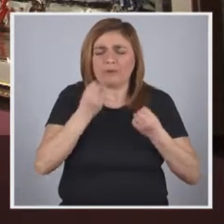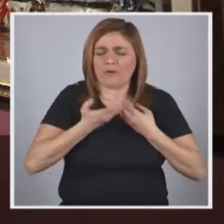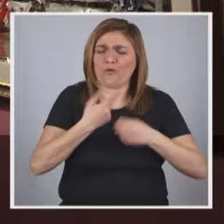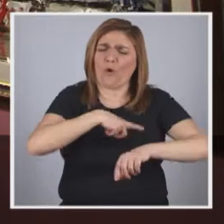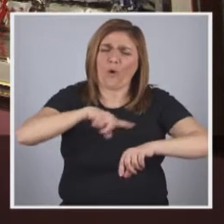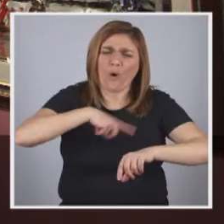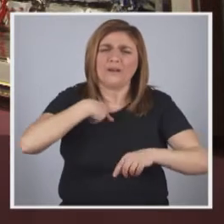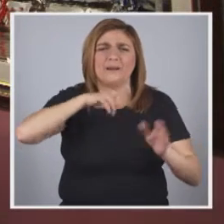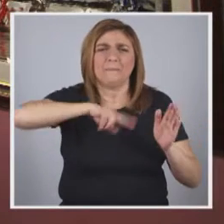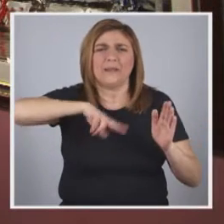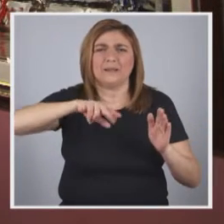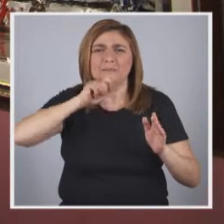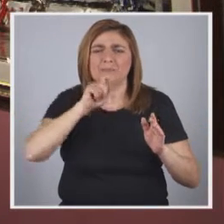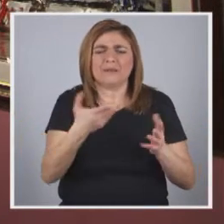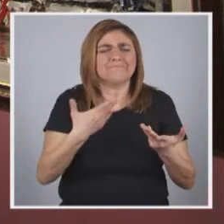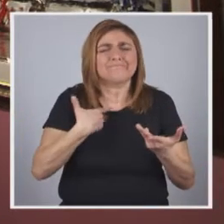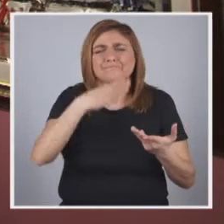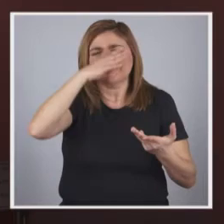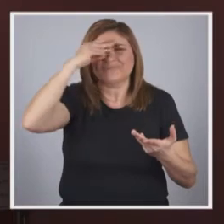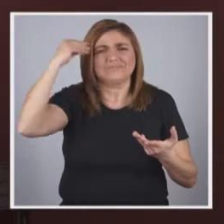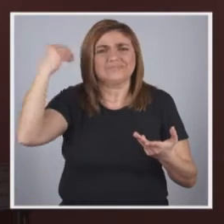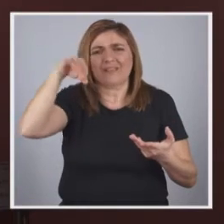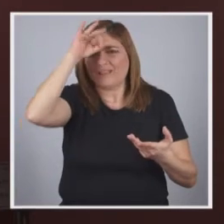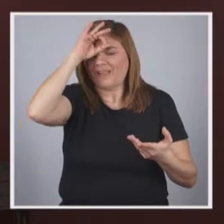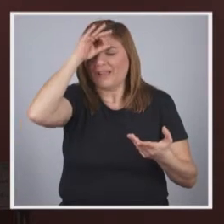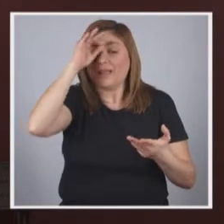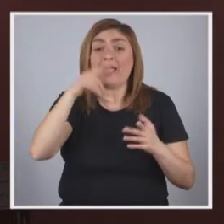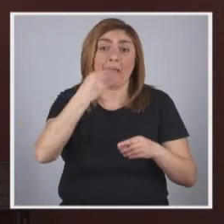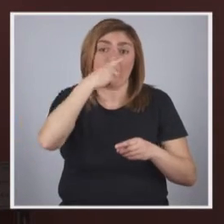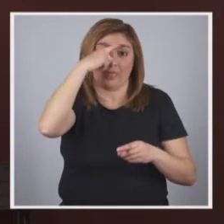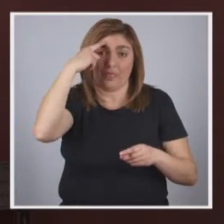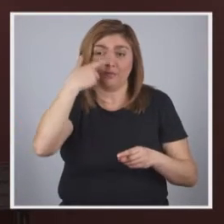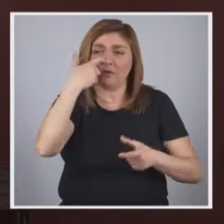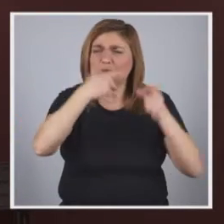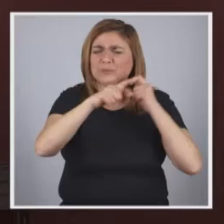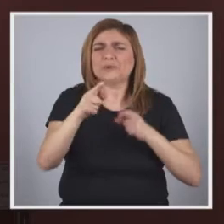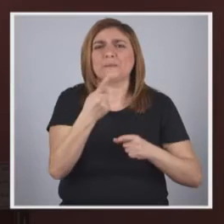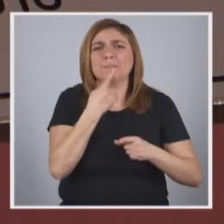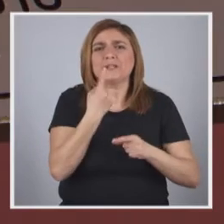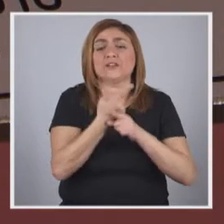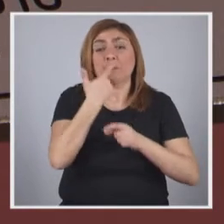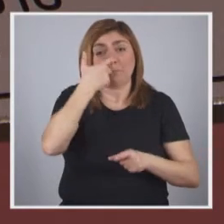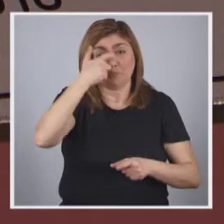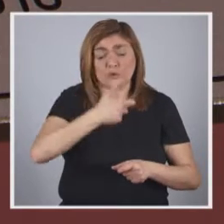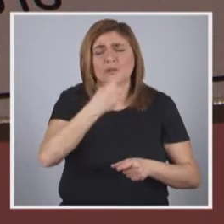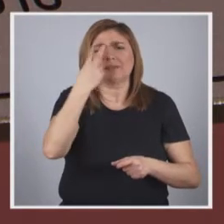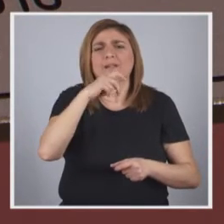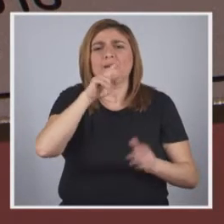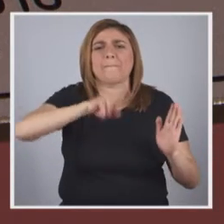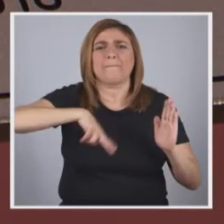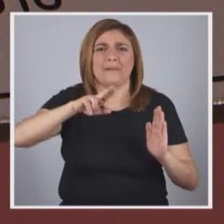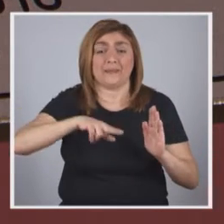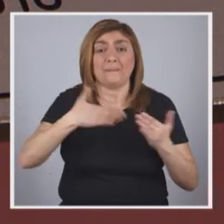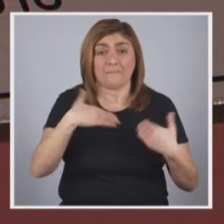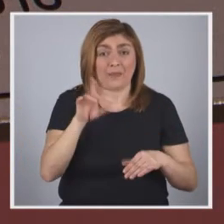passar horas e horas a pintar e não me dou conta. É difícil para a maioria das pessoas assimilar e entender que uma pessoa cega pinte.